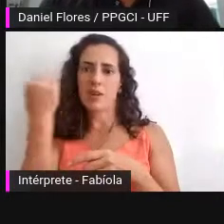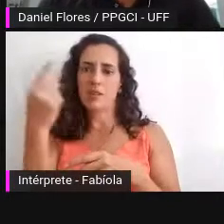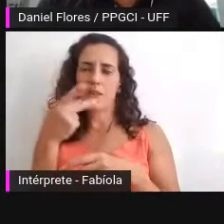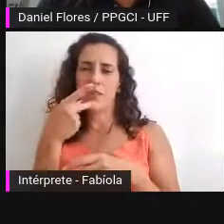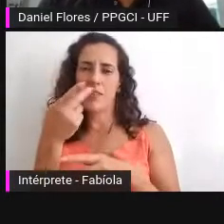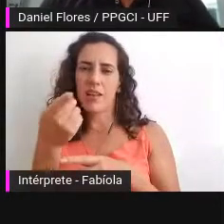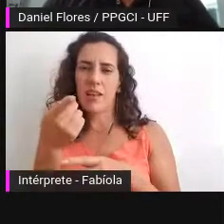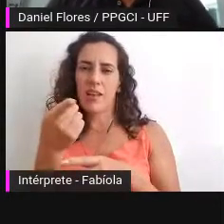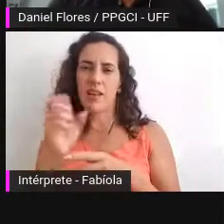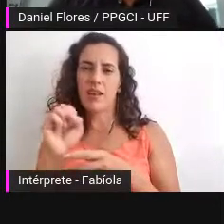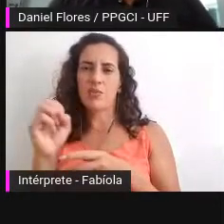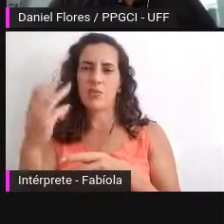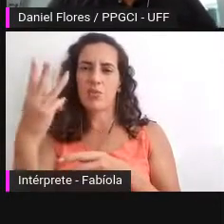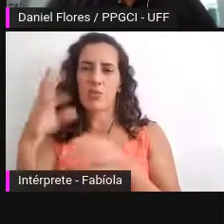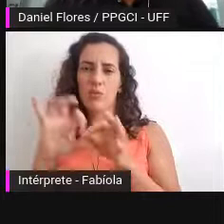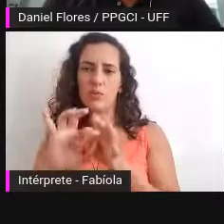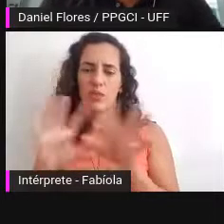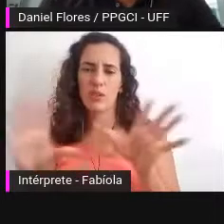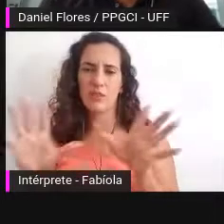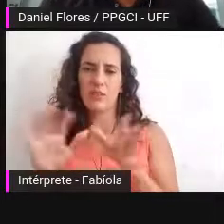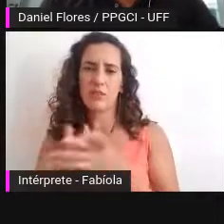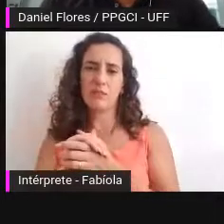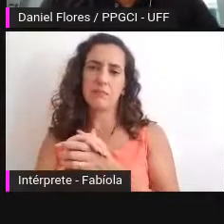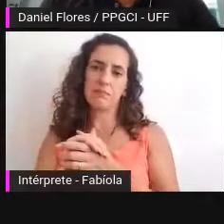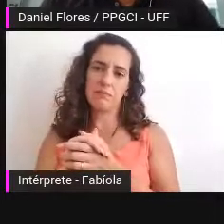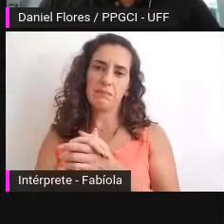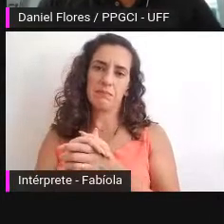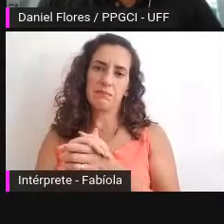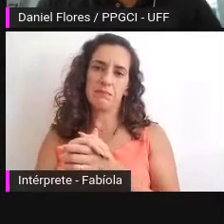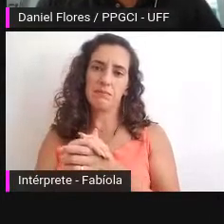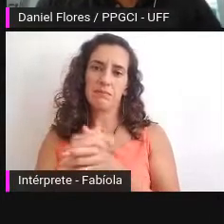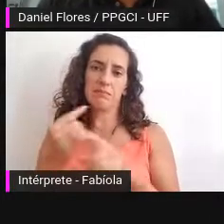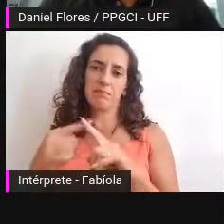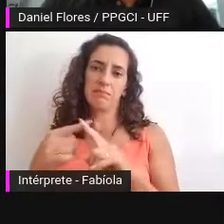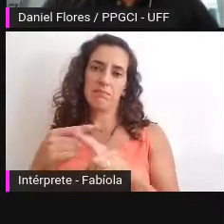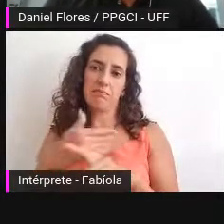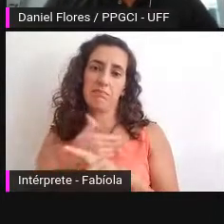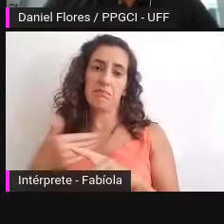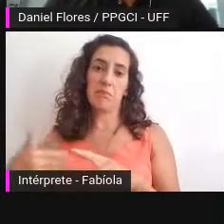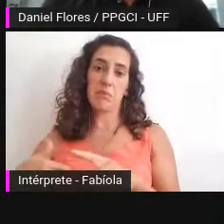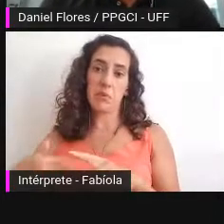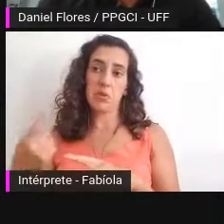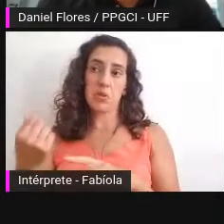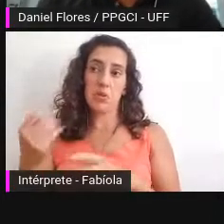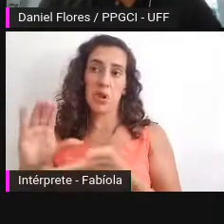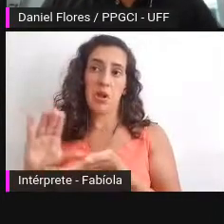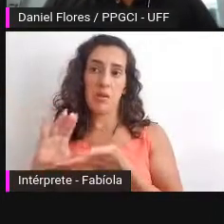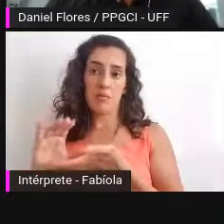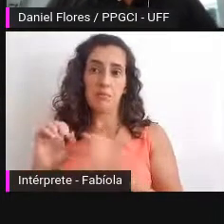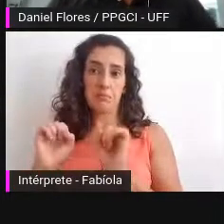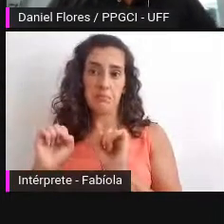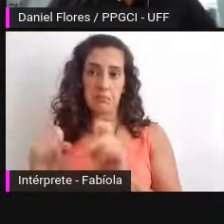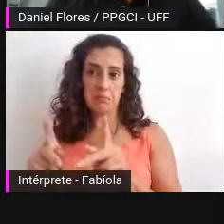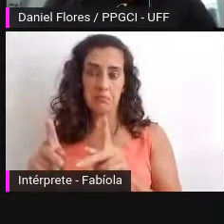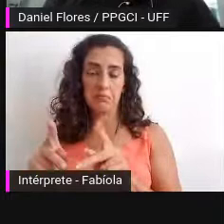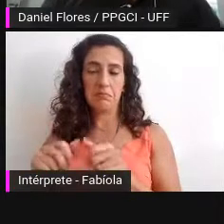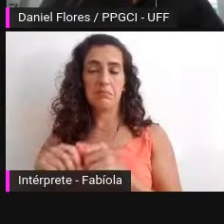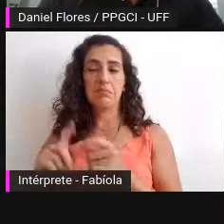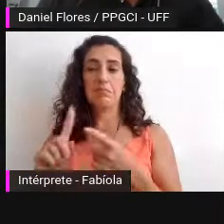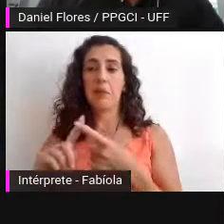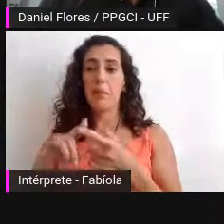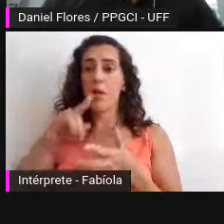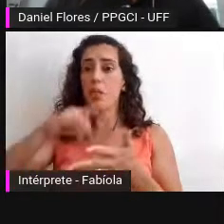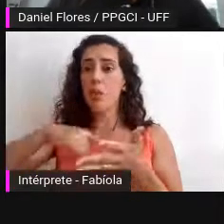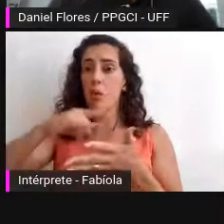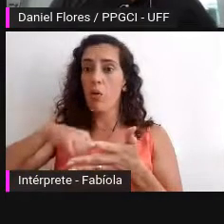public money or records se o dinheiro é público se os documentos são públicos se a